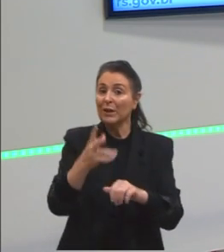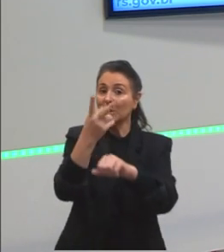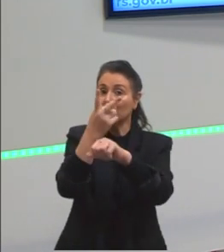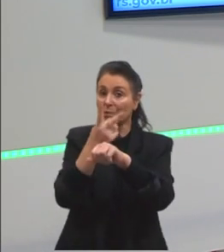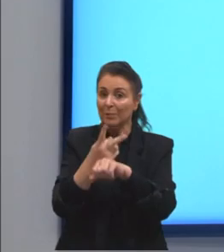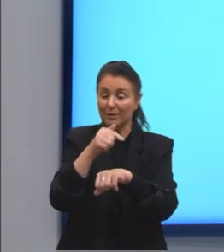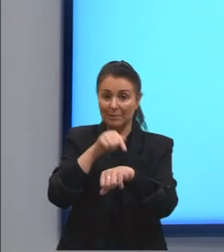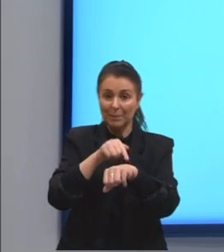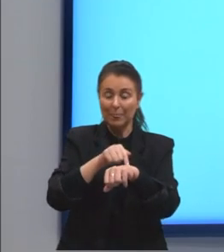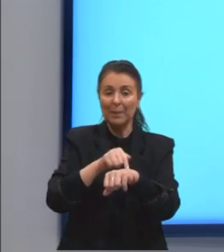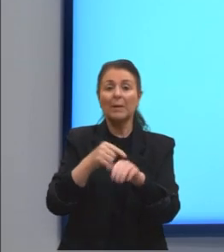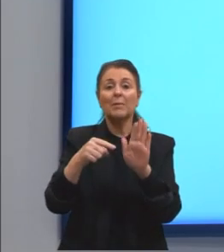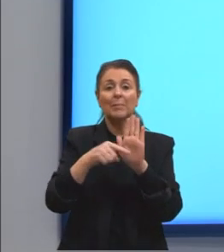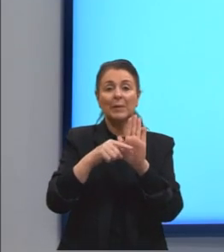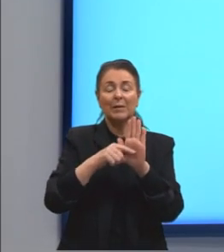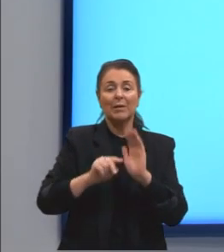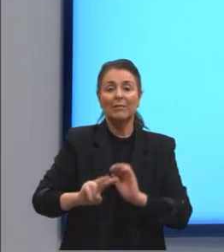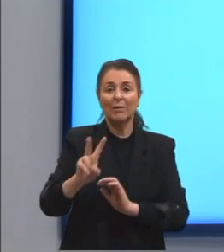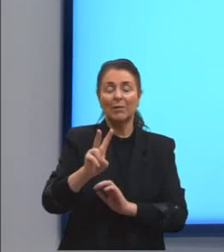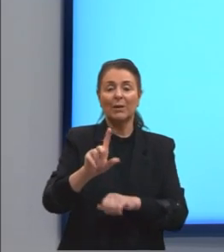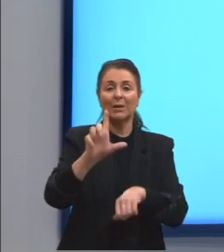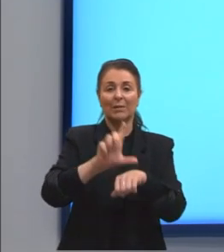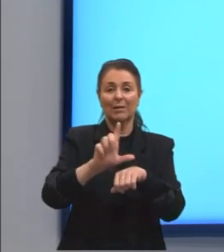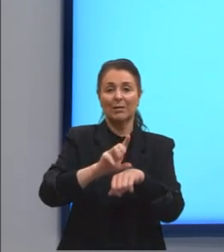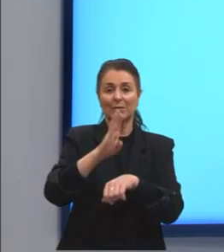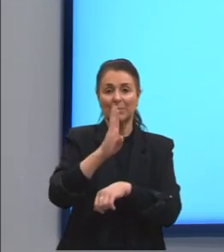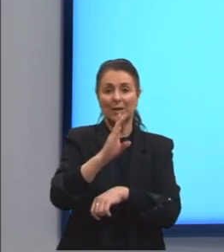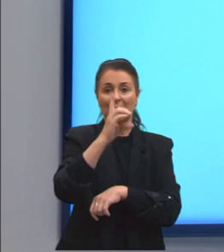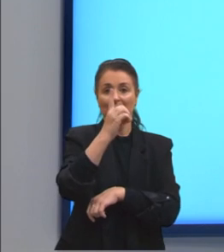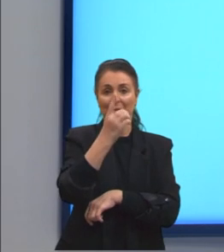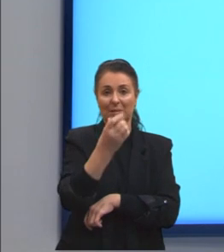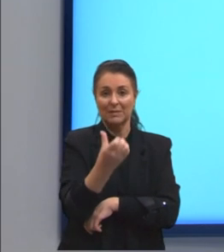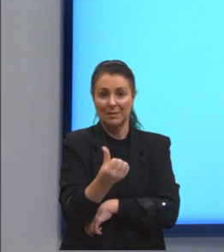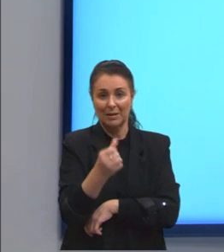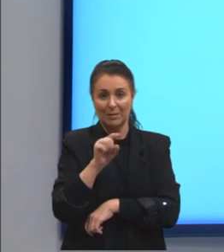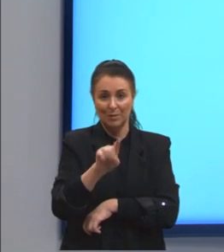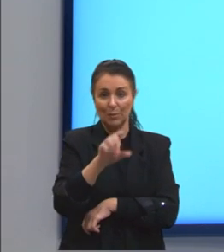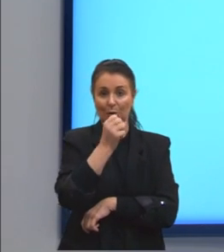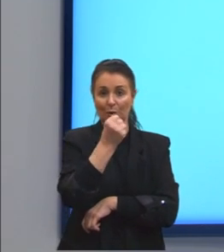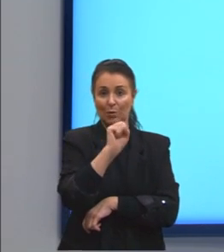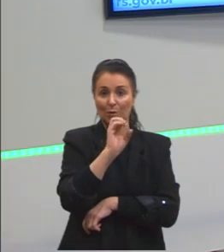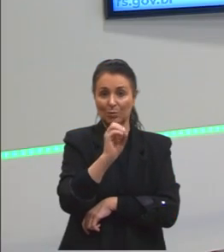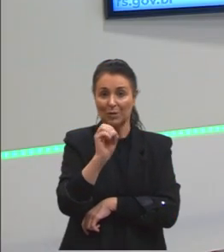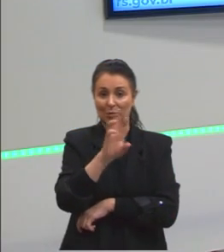menor valor seria da loja B, de R 16.800.